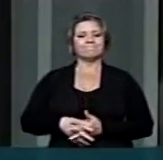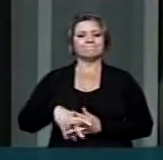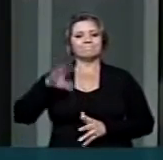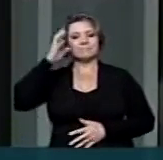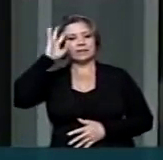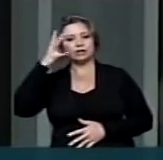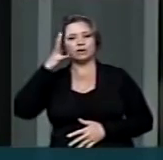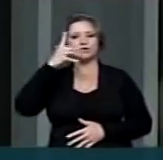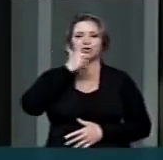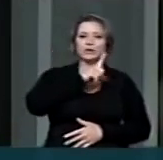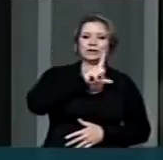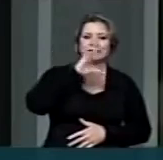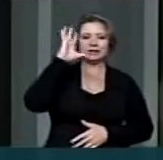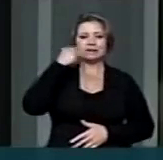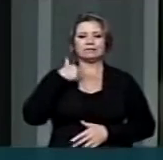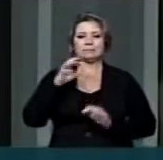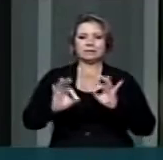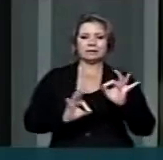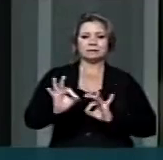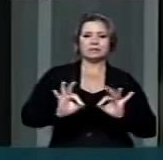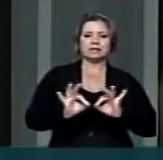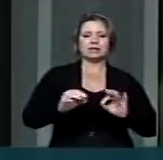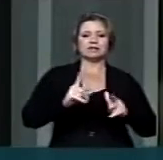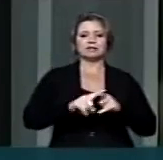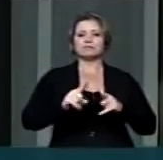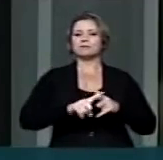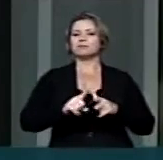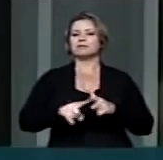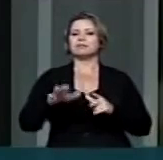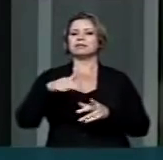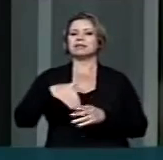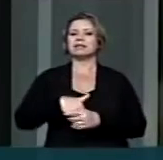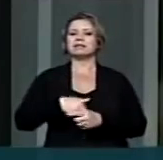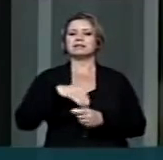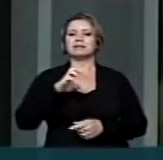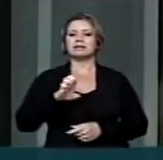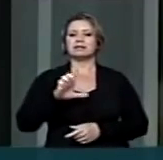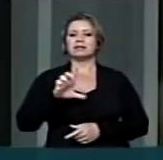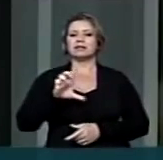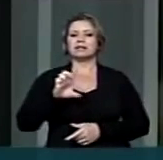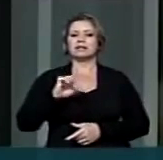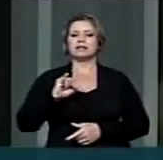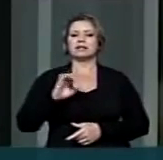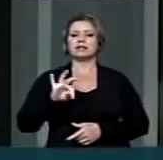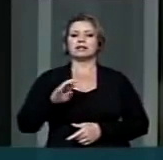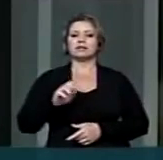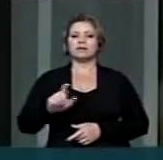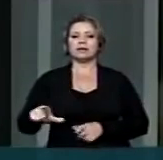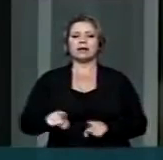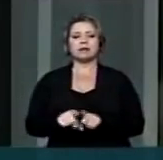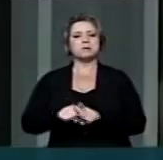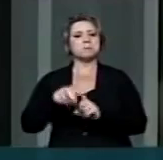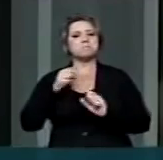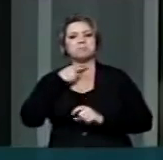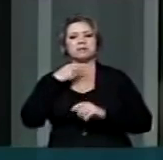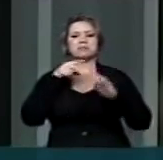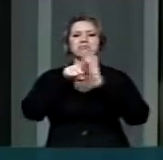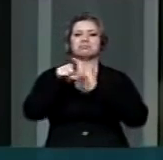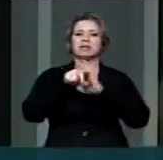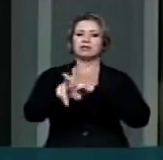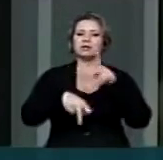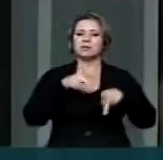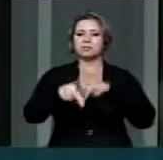ajustes no sistema eleitoral e não poder entrar no tema do plebiscito, de consultar a população,